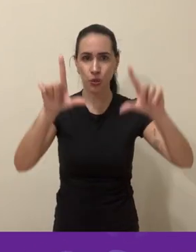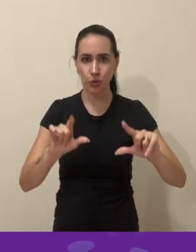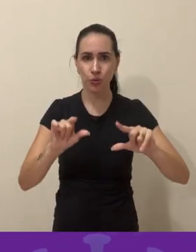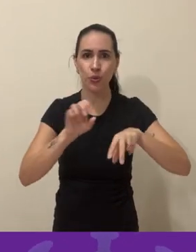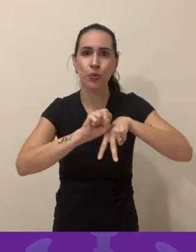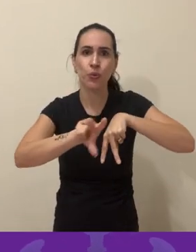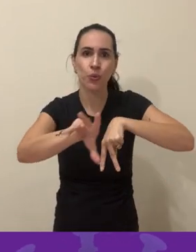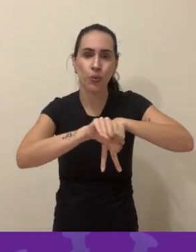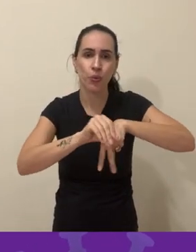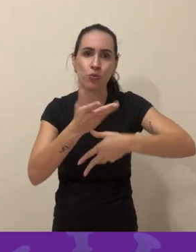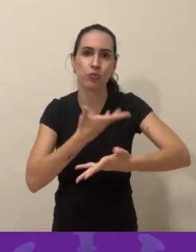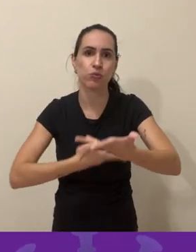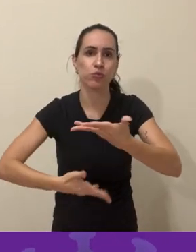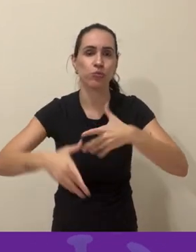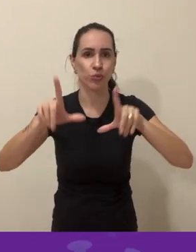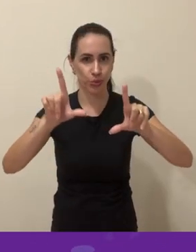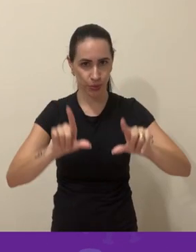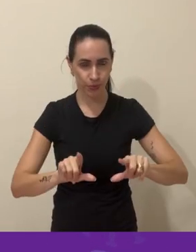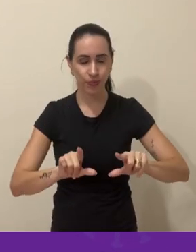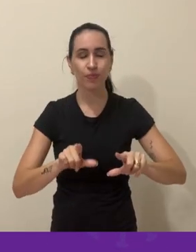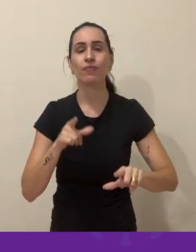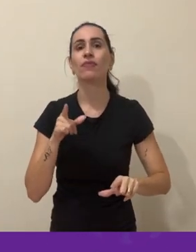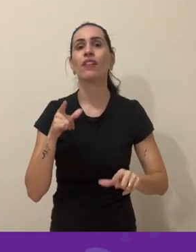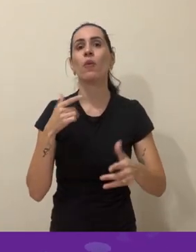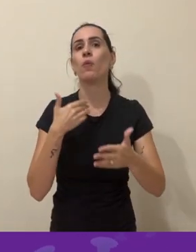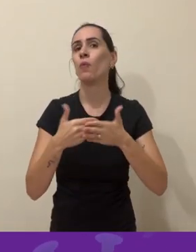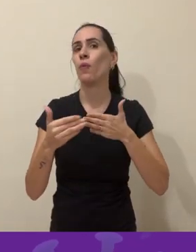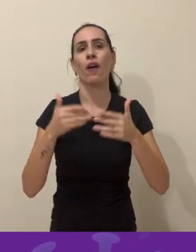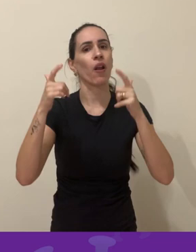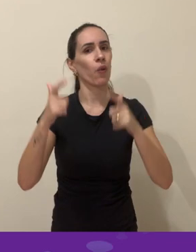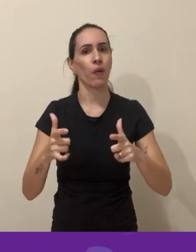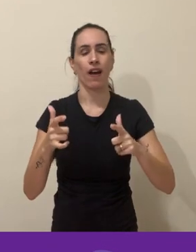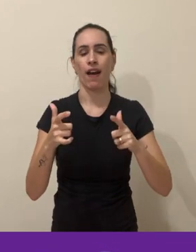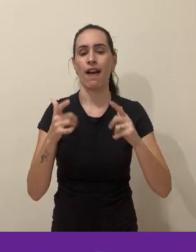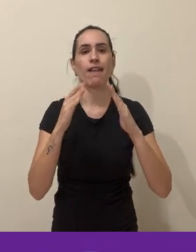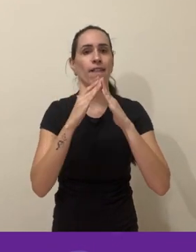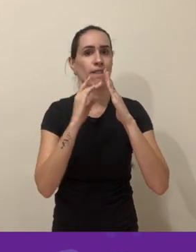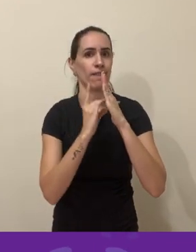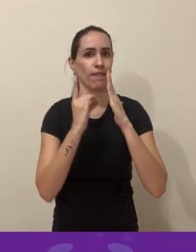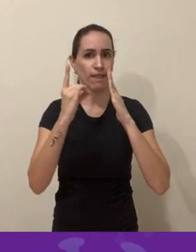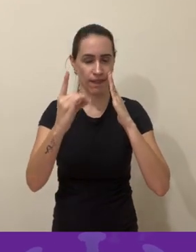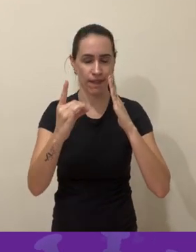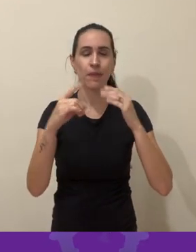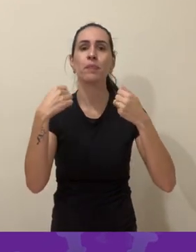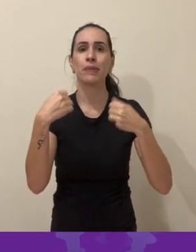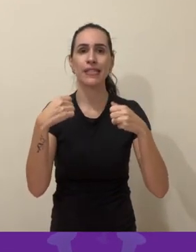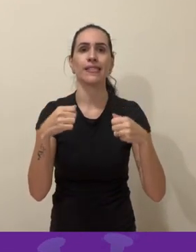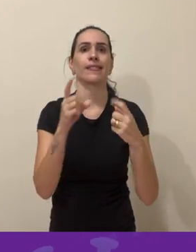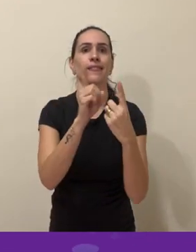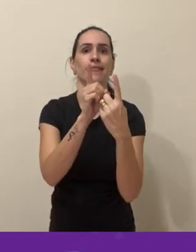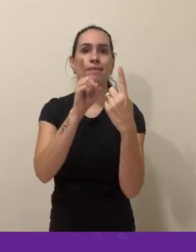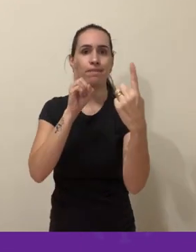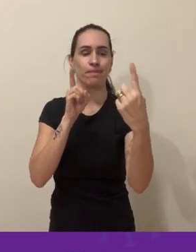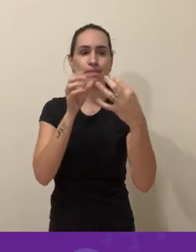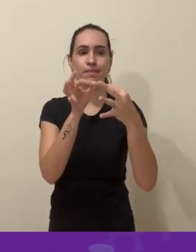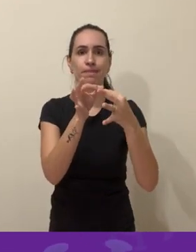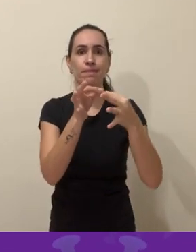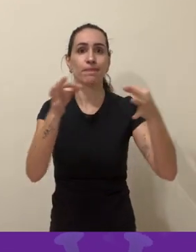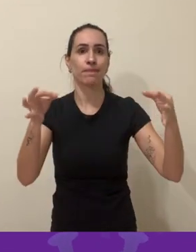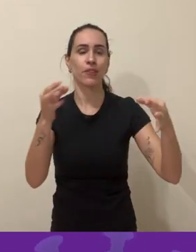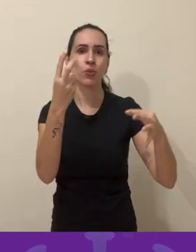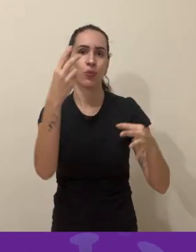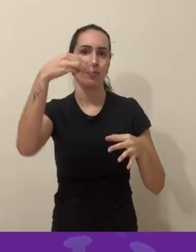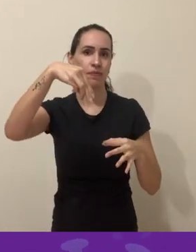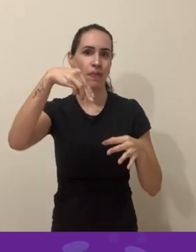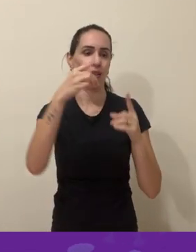transmissão da doença. Em todos os lugares que for, tentar ficar no mínimo dois metros longe de qualquer outra